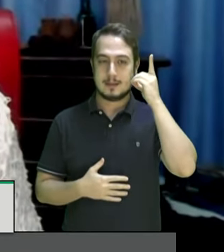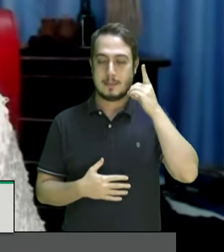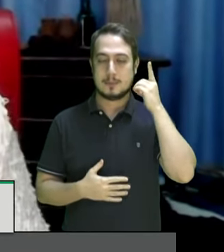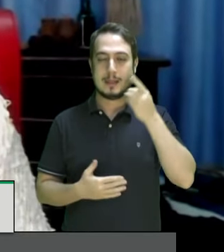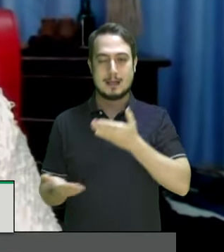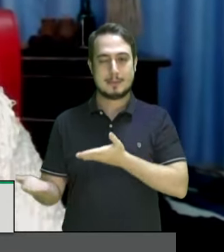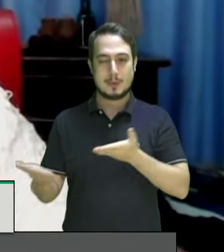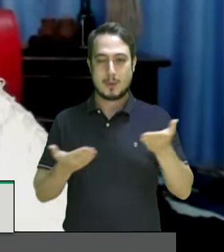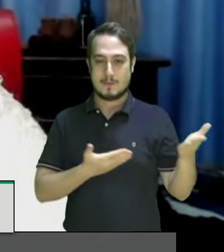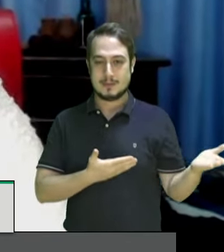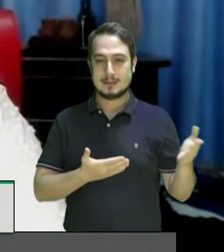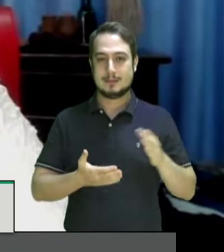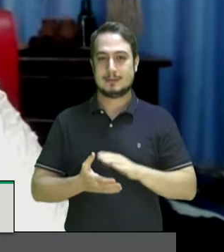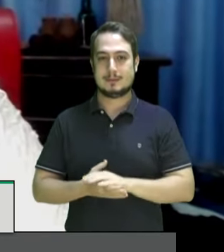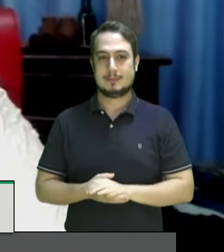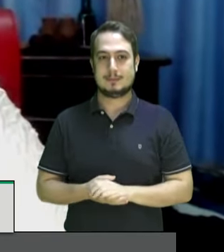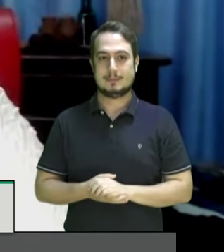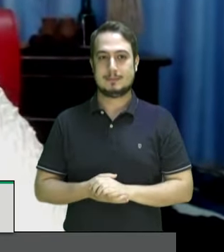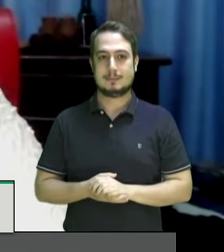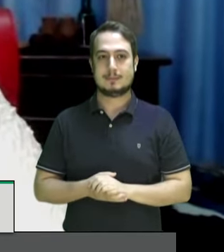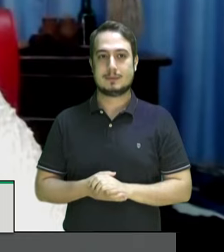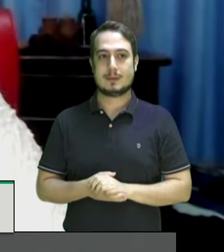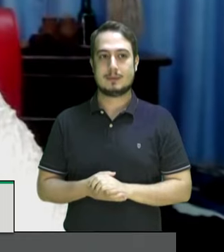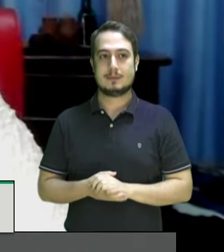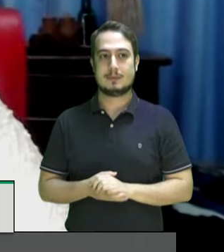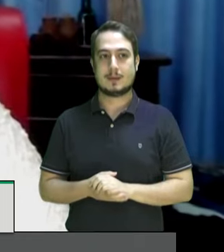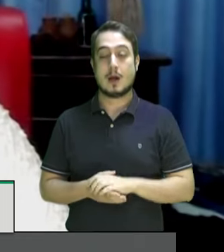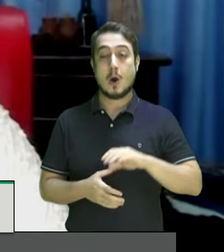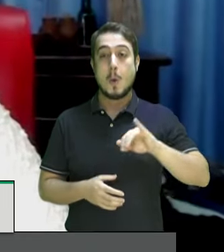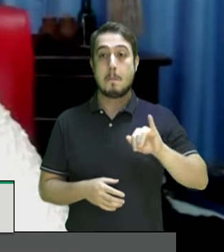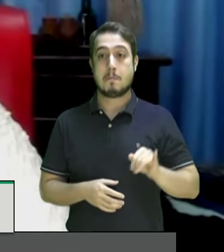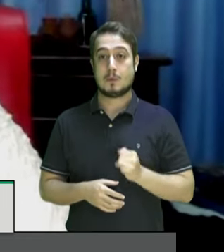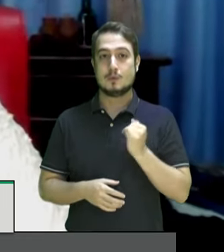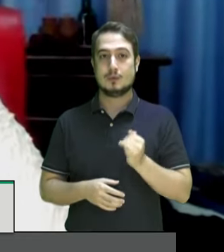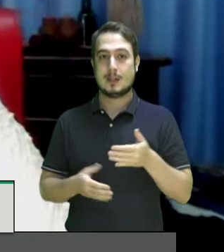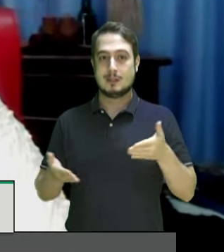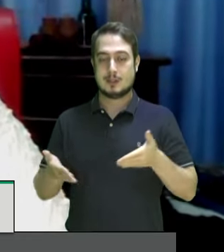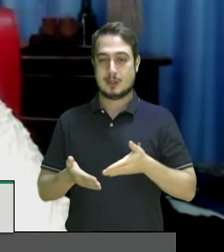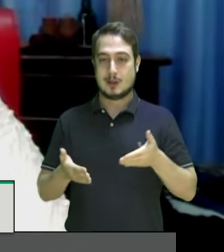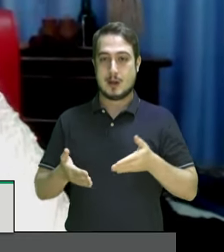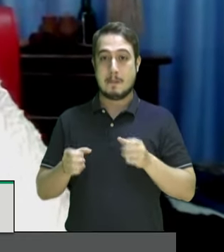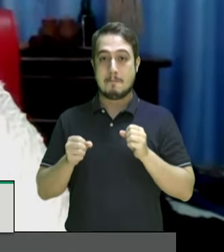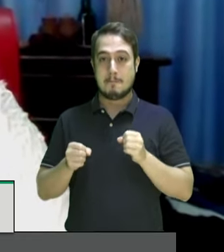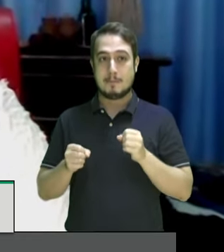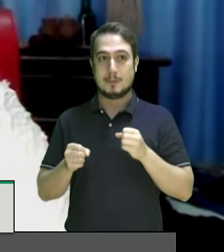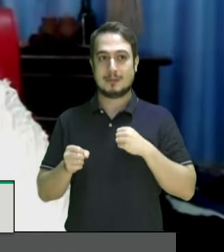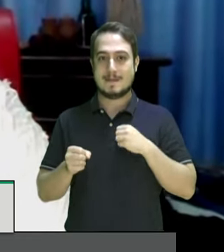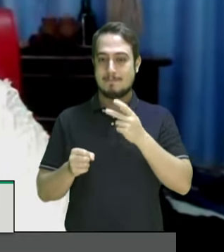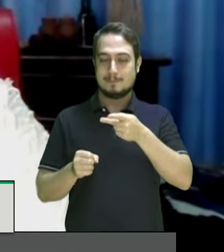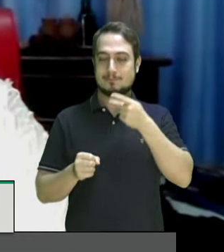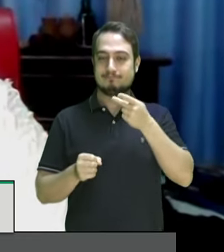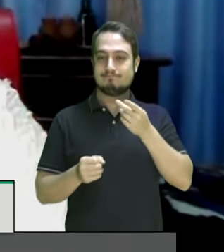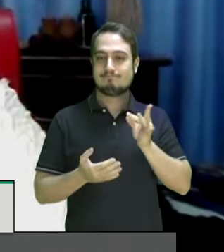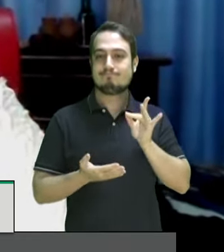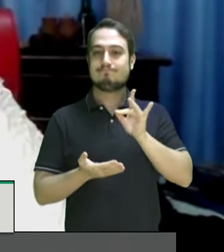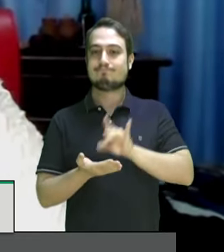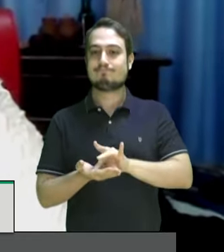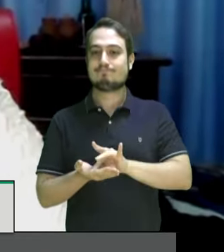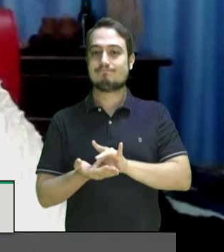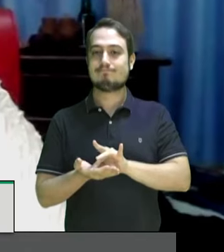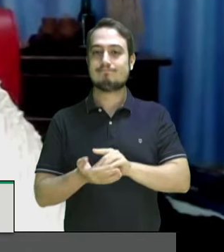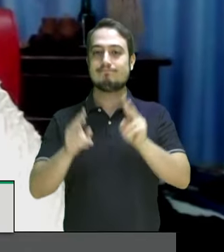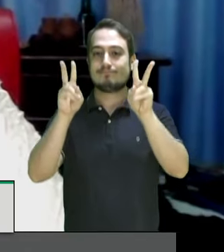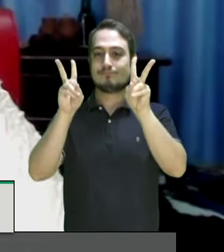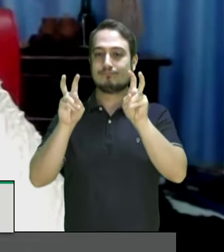pela mais uma oportunidade de poder reafirmar a pauta